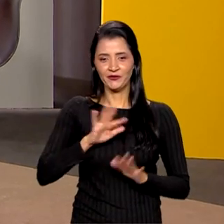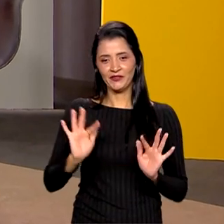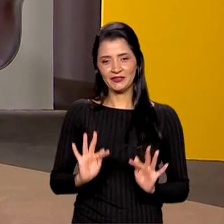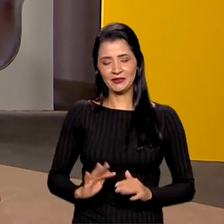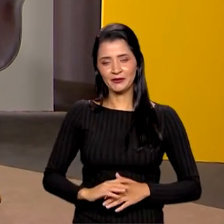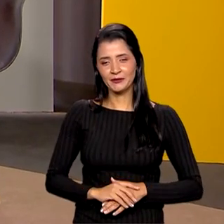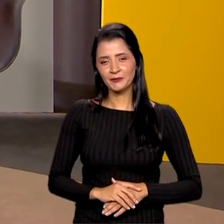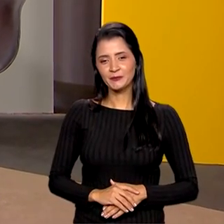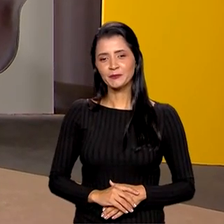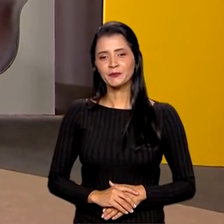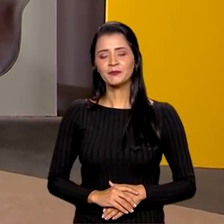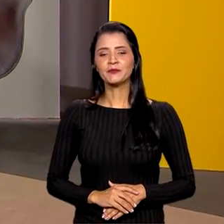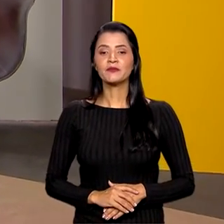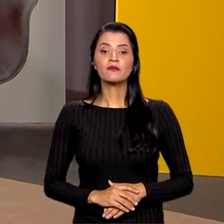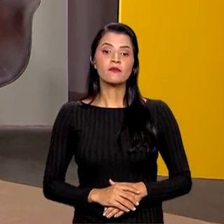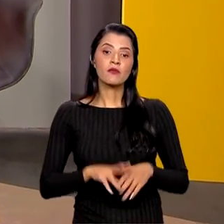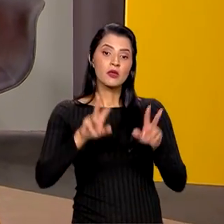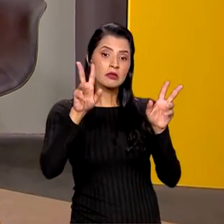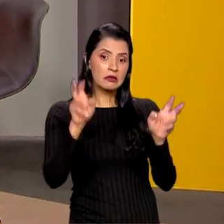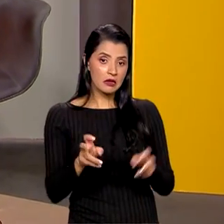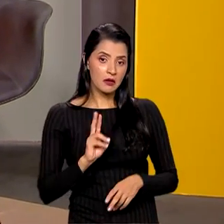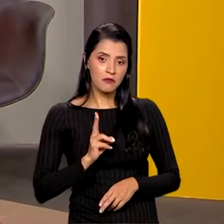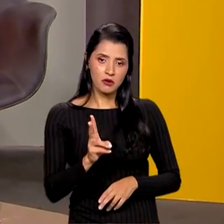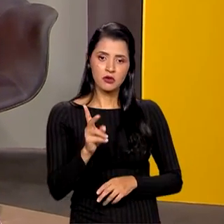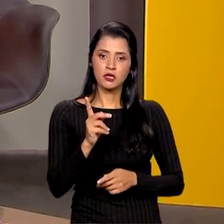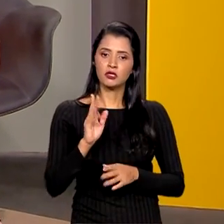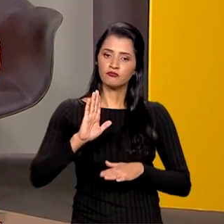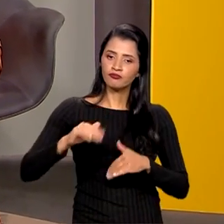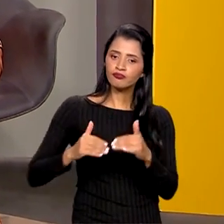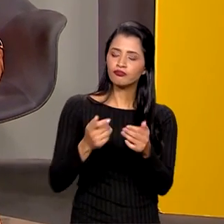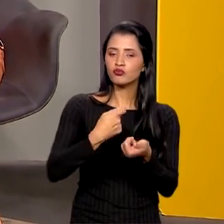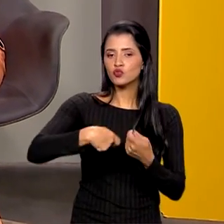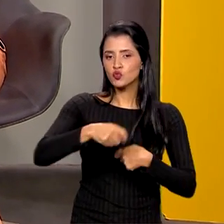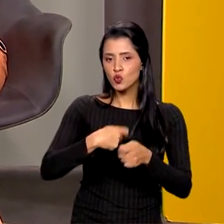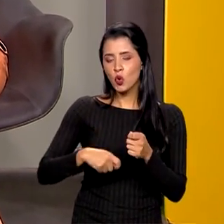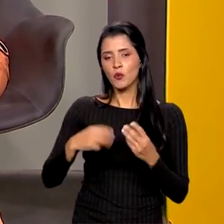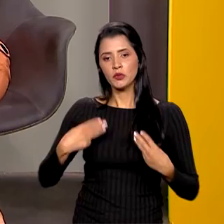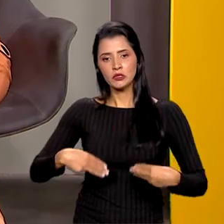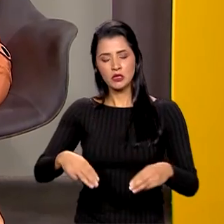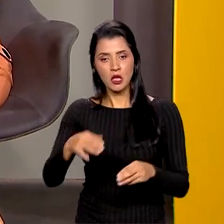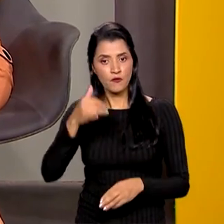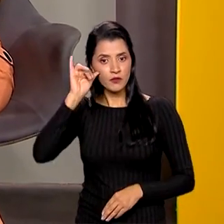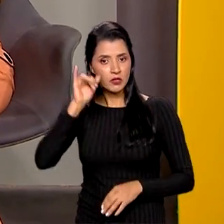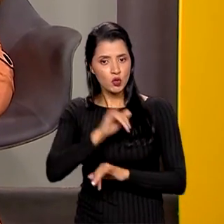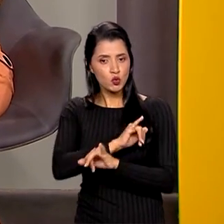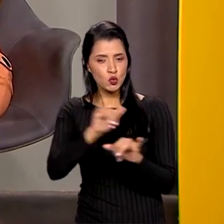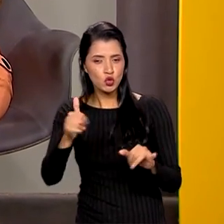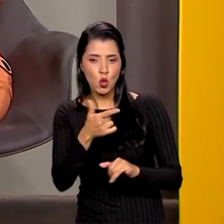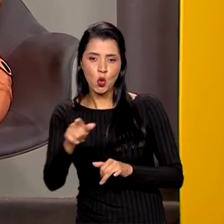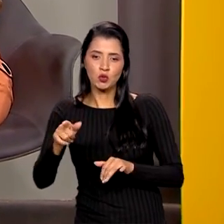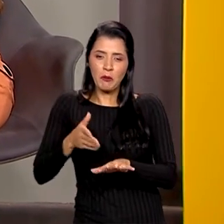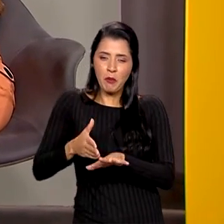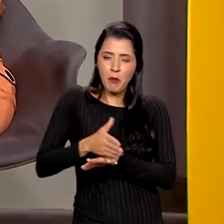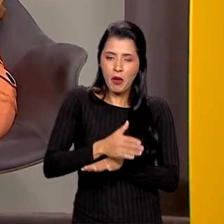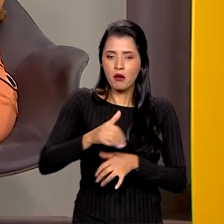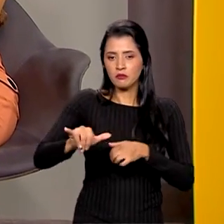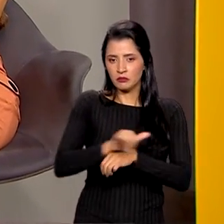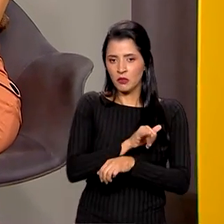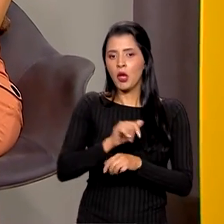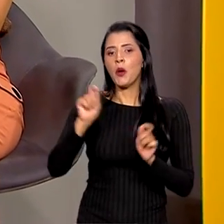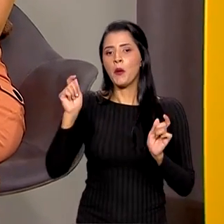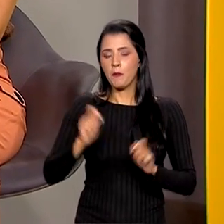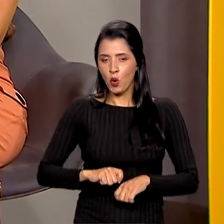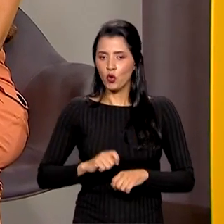Bom, e falando ainda de desenvolvimento econômico, o Ministério da Fazenda anunciou outras medidas que podem ter impacto